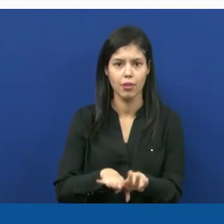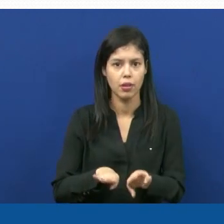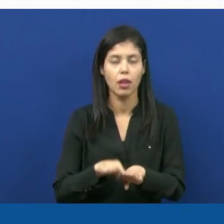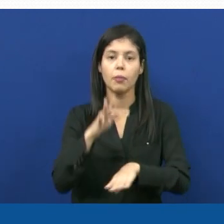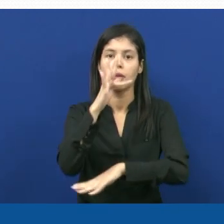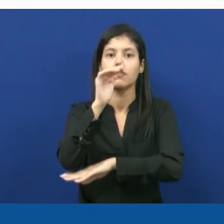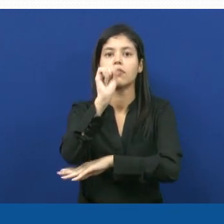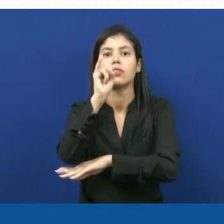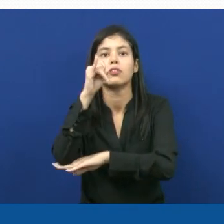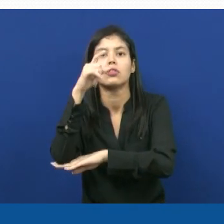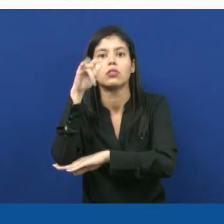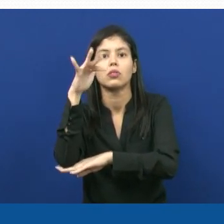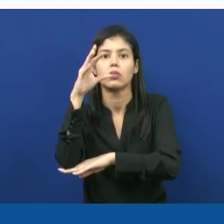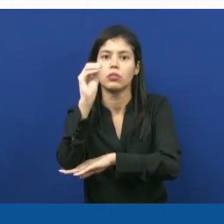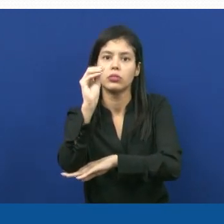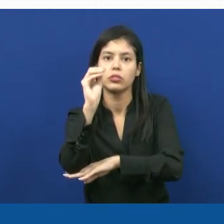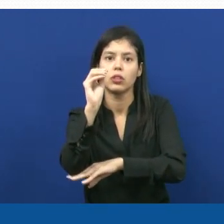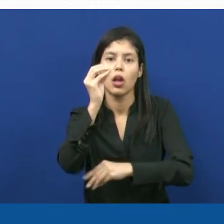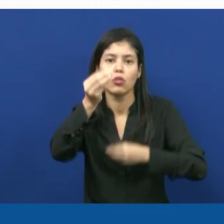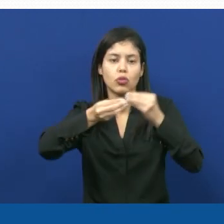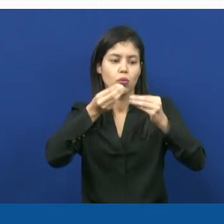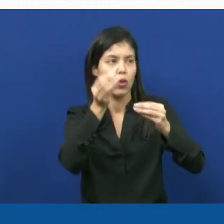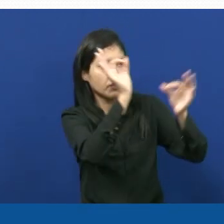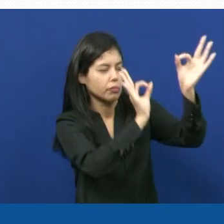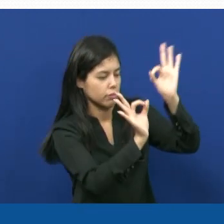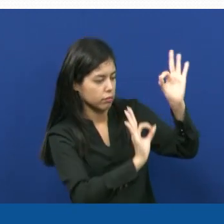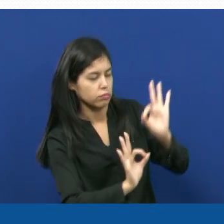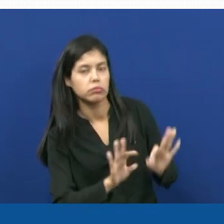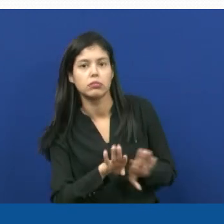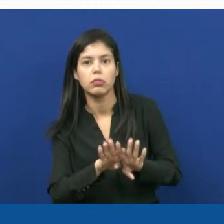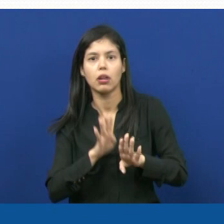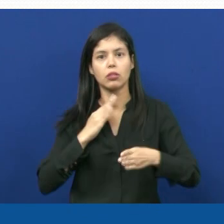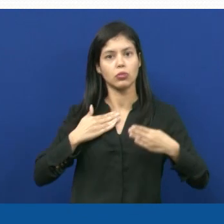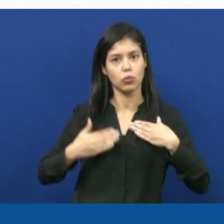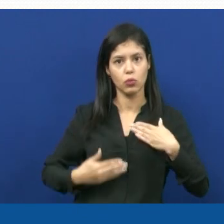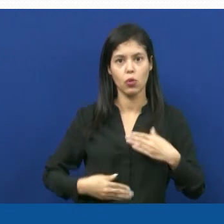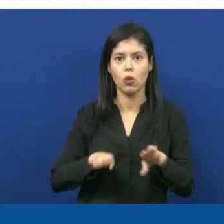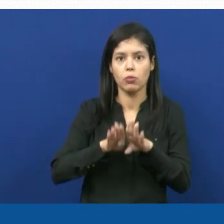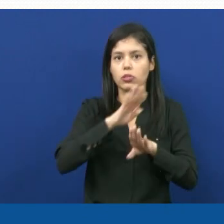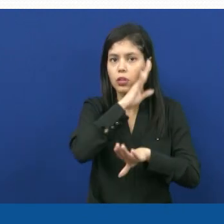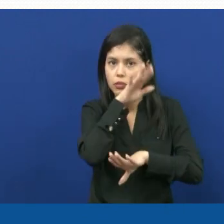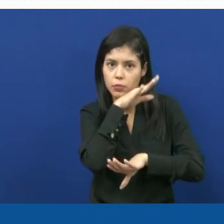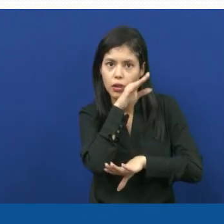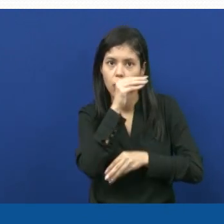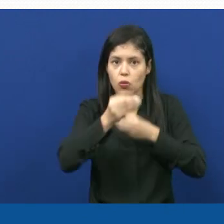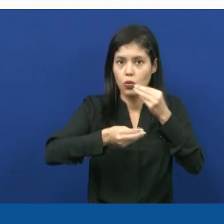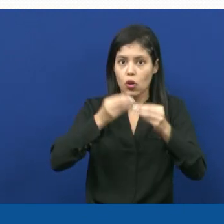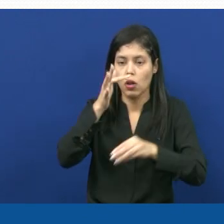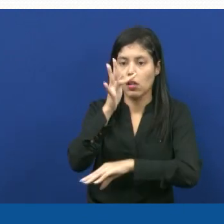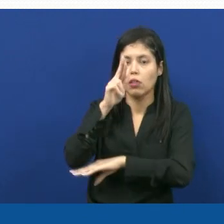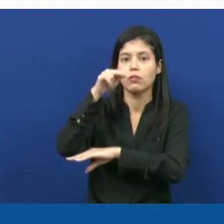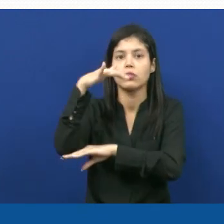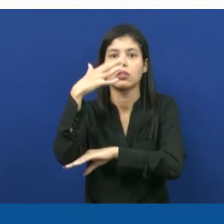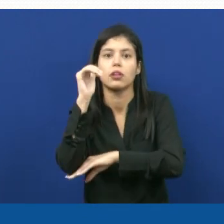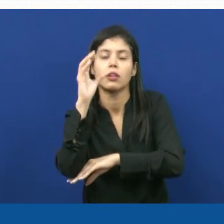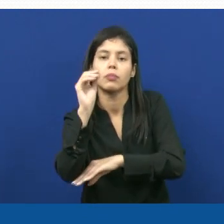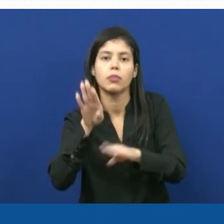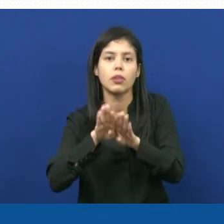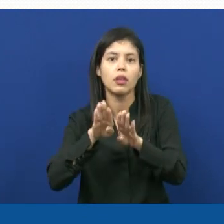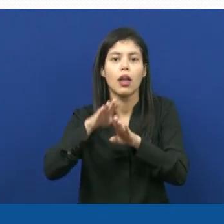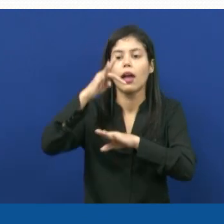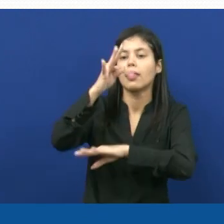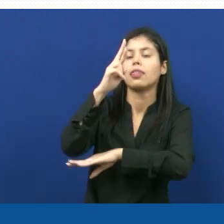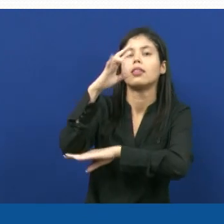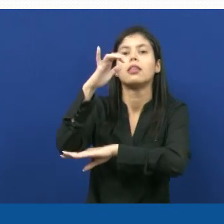fisiologia, ou seja, do funcionamento do corpo desse ser vivo, o funcionamento das células, dos